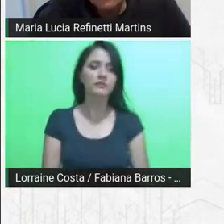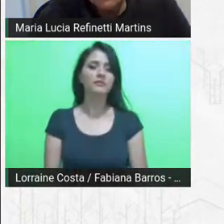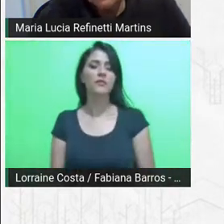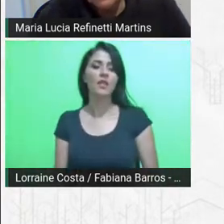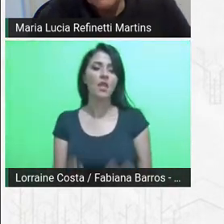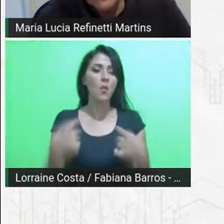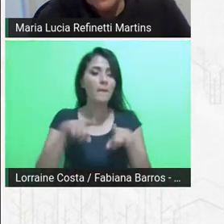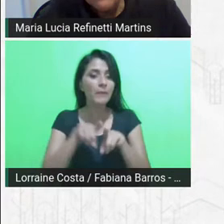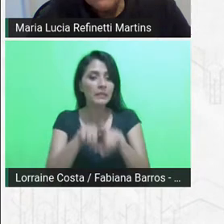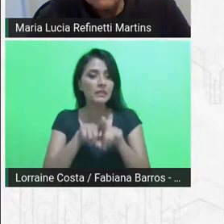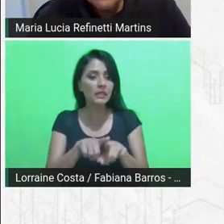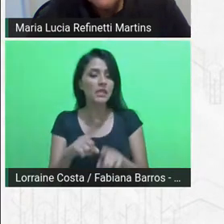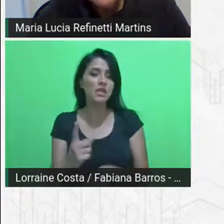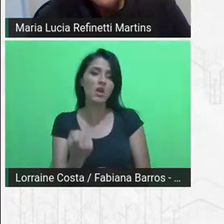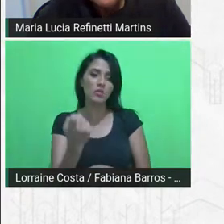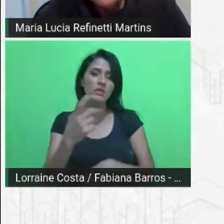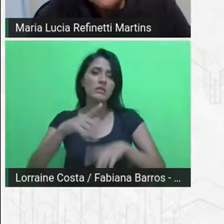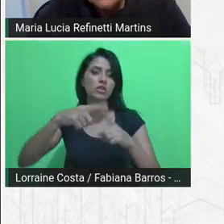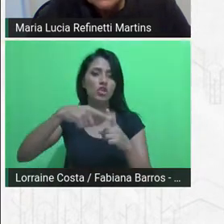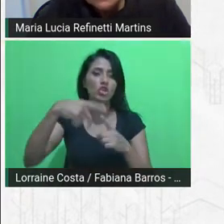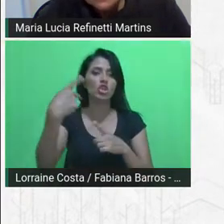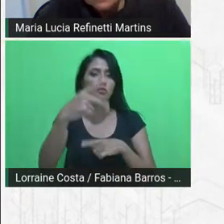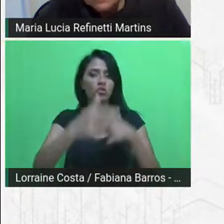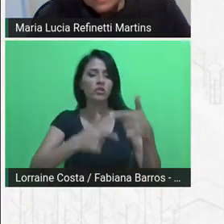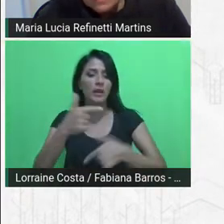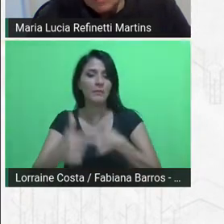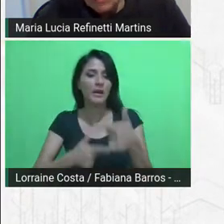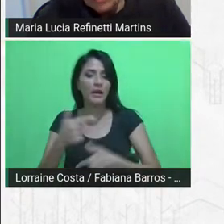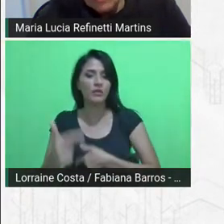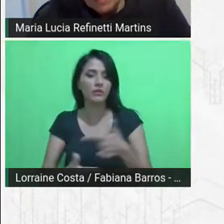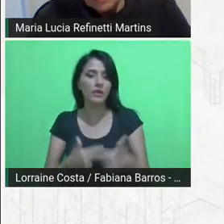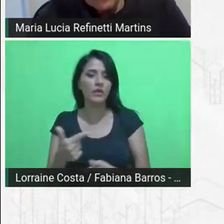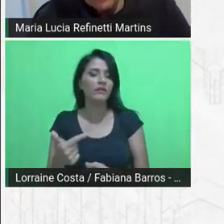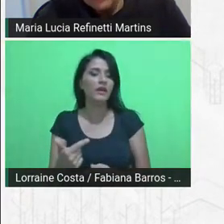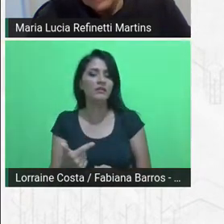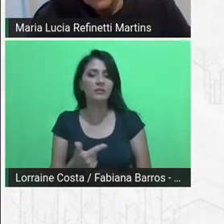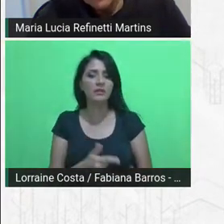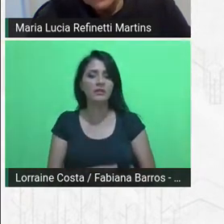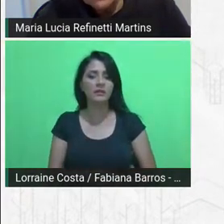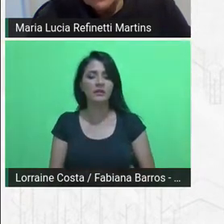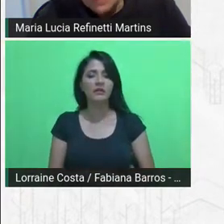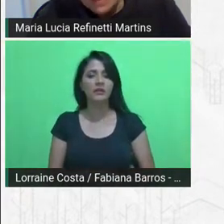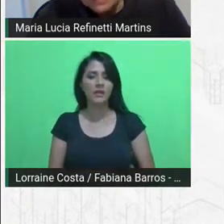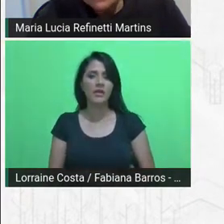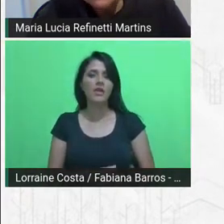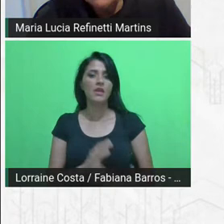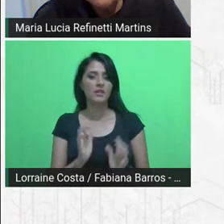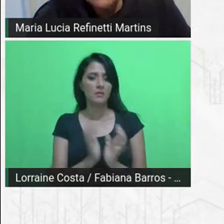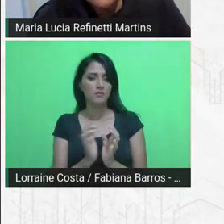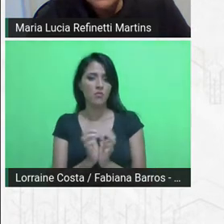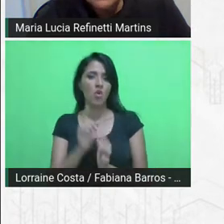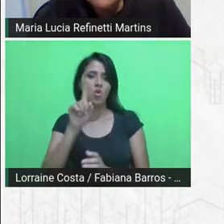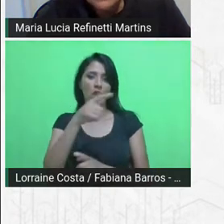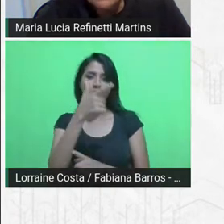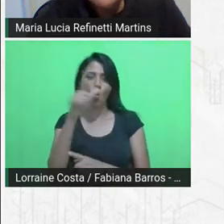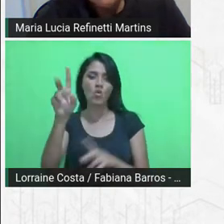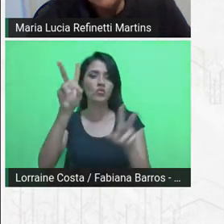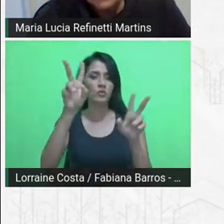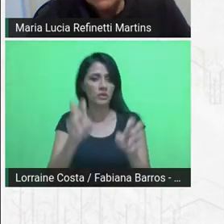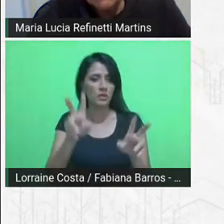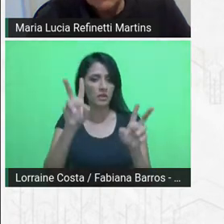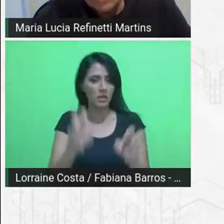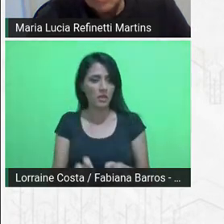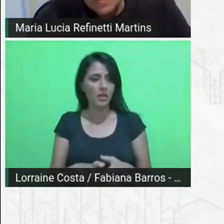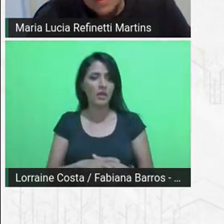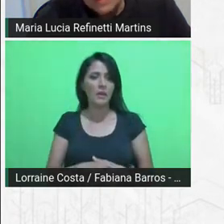tipo de trabalho, nesse bloquinho azul, que é outra temática também, a ideia da